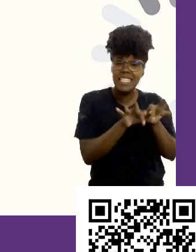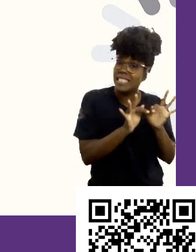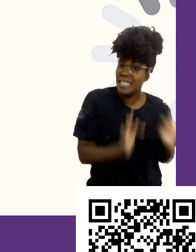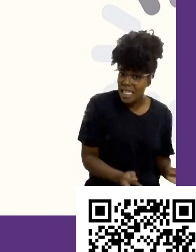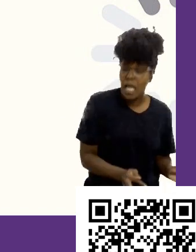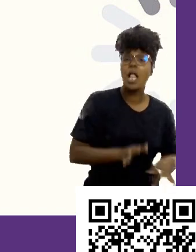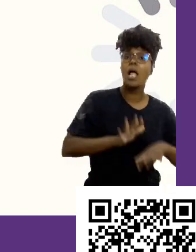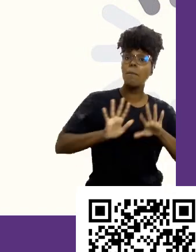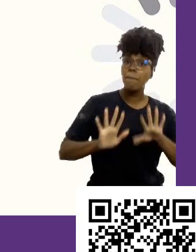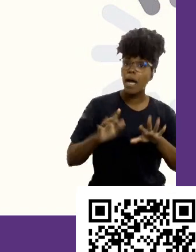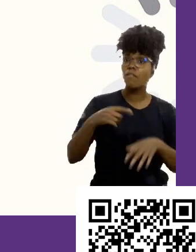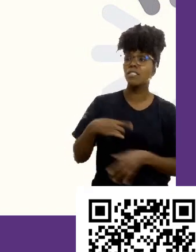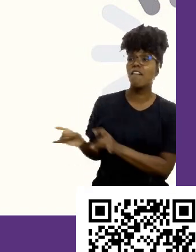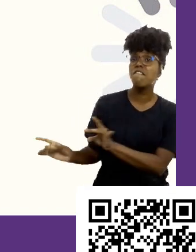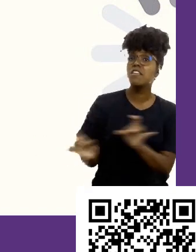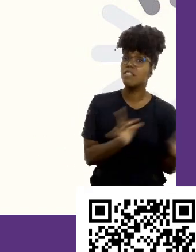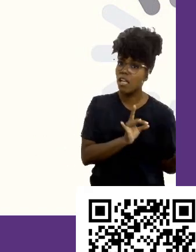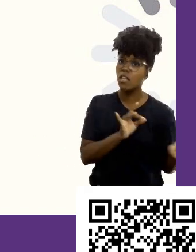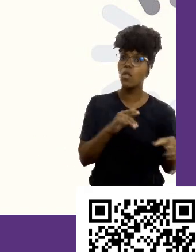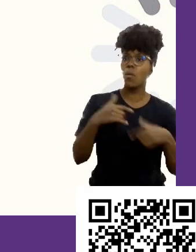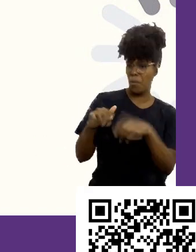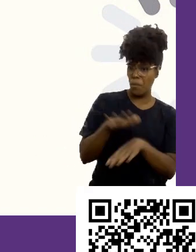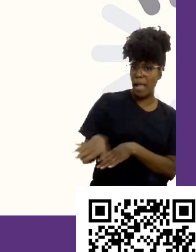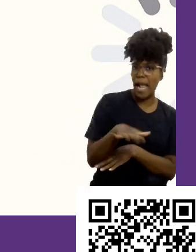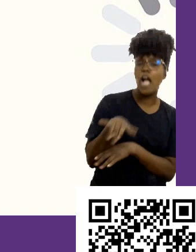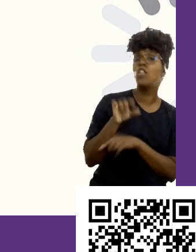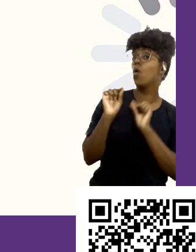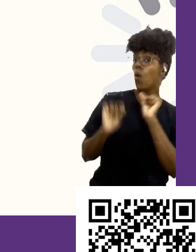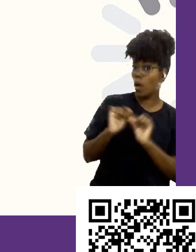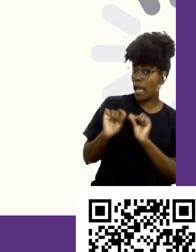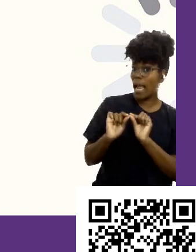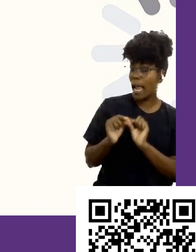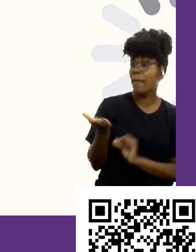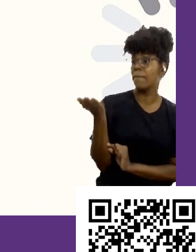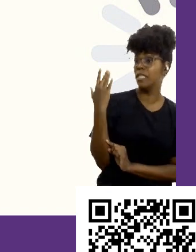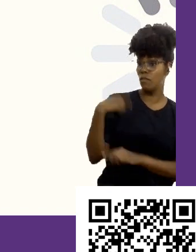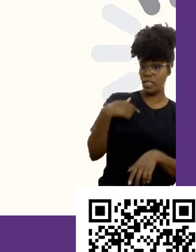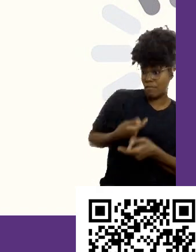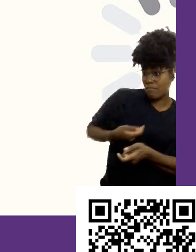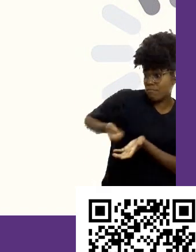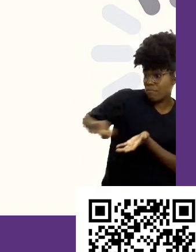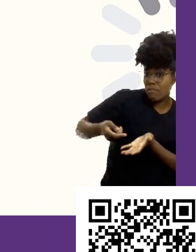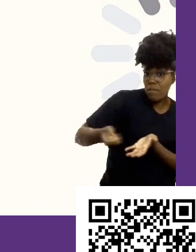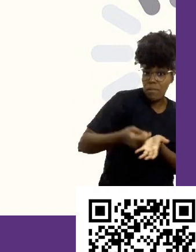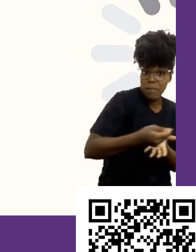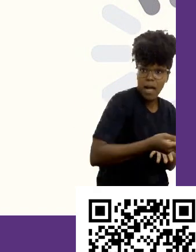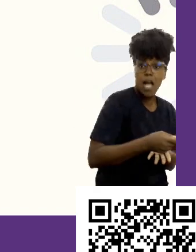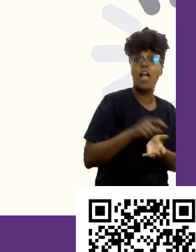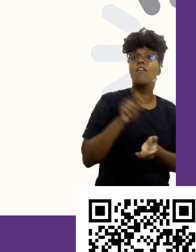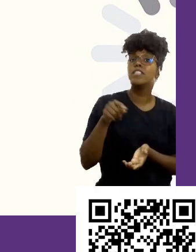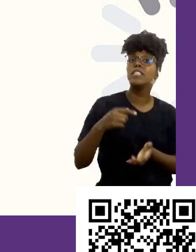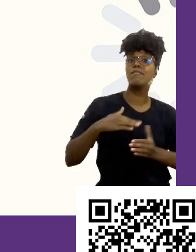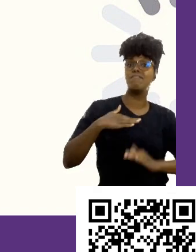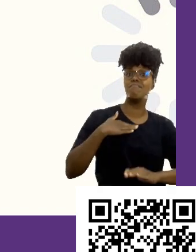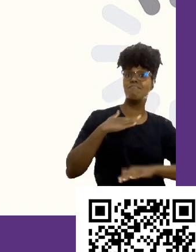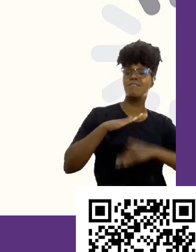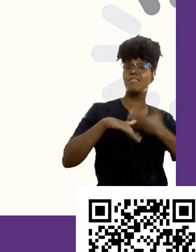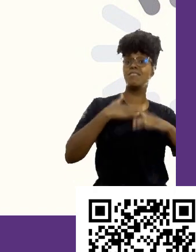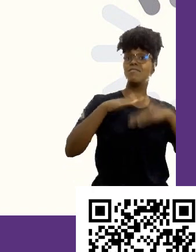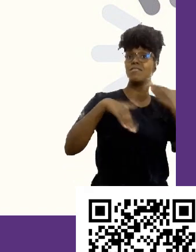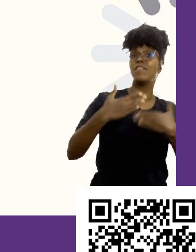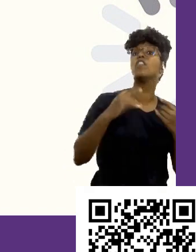sabe o que você está vendendo para o mercado? Que enquanto você estava entregando um panfleto no final de semana, você estava desenvolvendo competências como